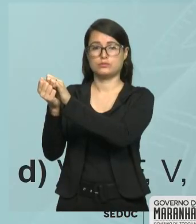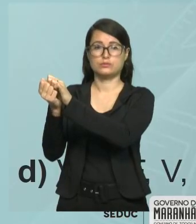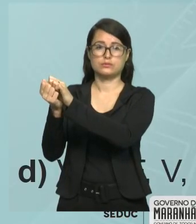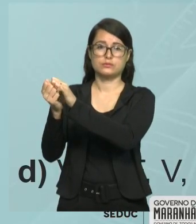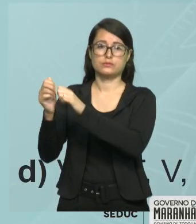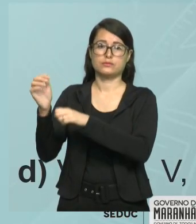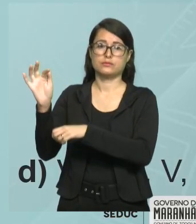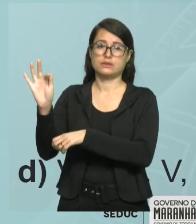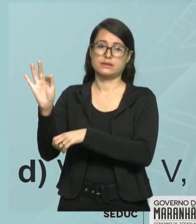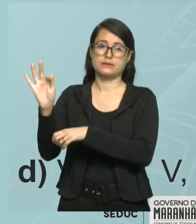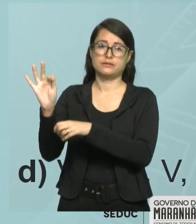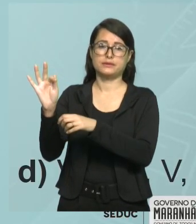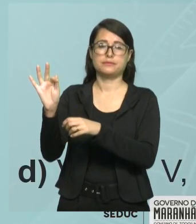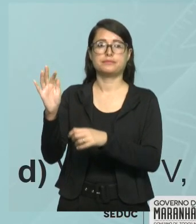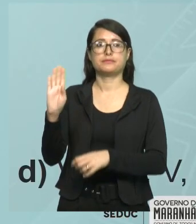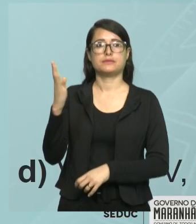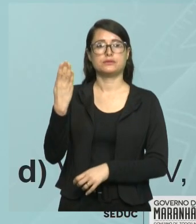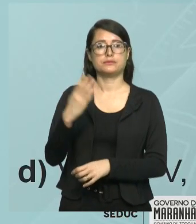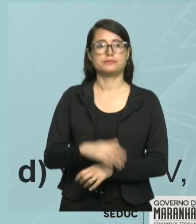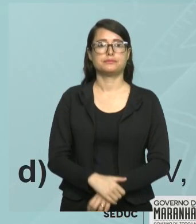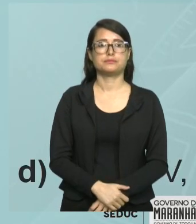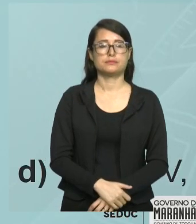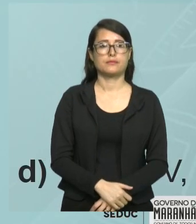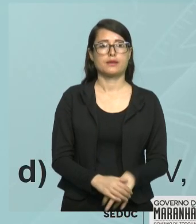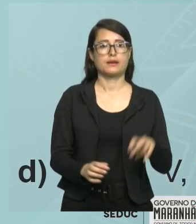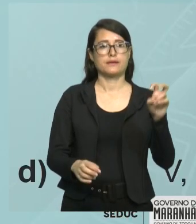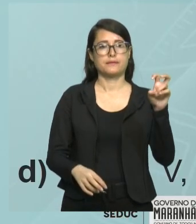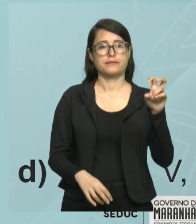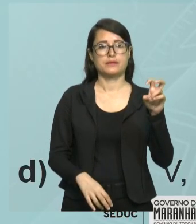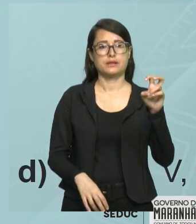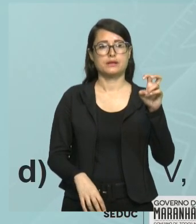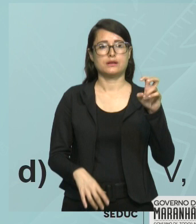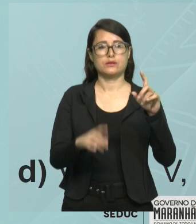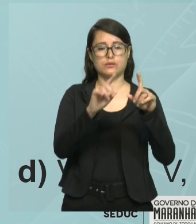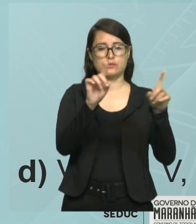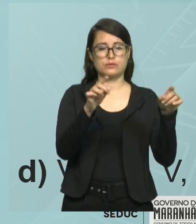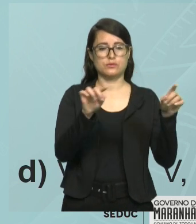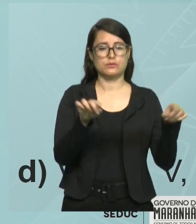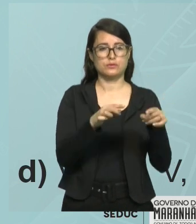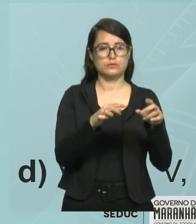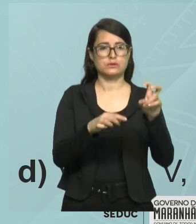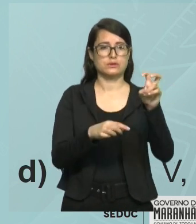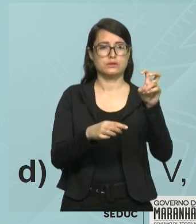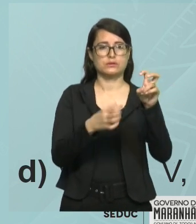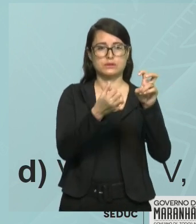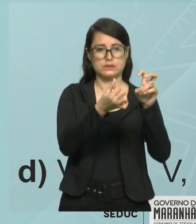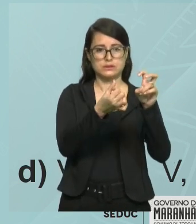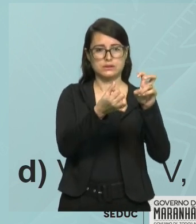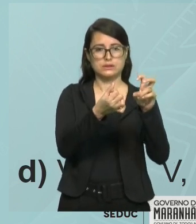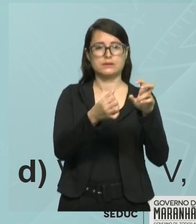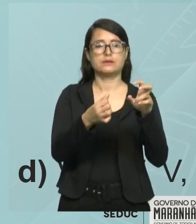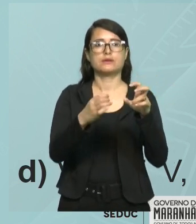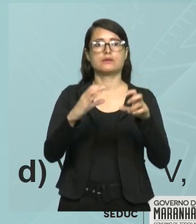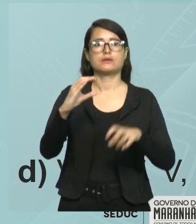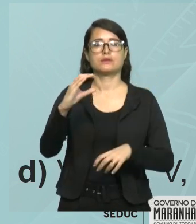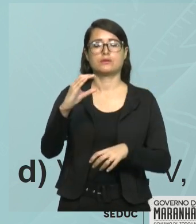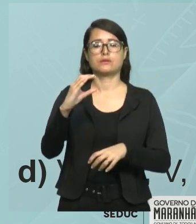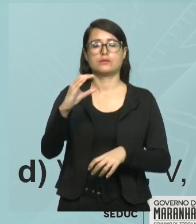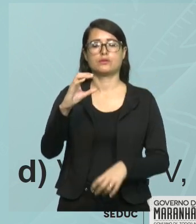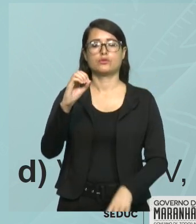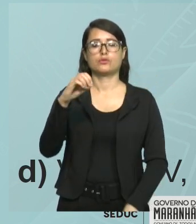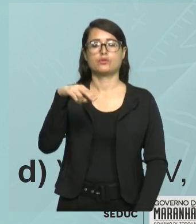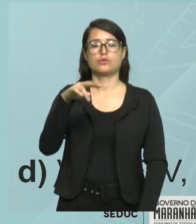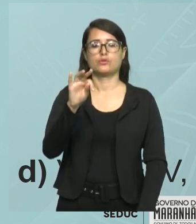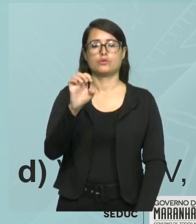afirmativa fala que o conjunto formado pelos elementos 5 e 6 contém o conjunto formado pelos elementos